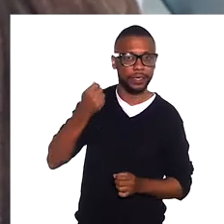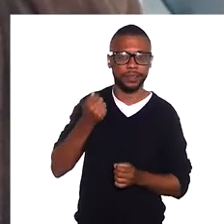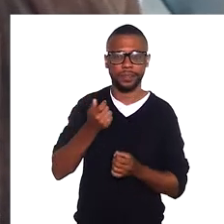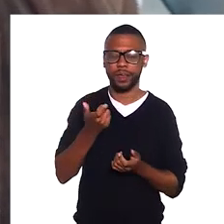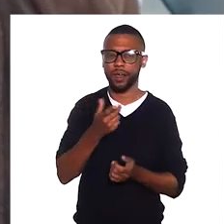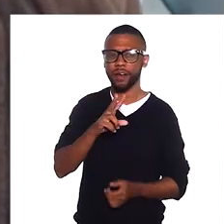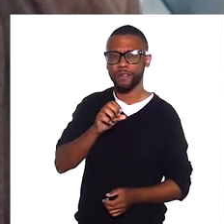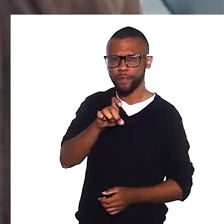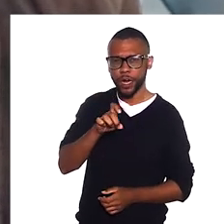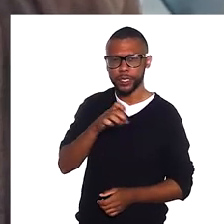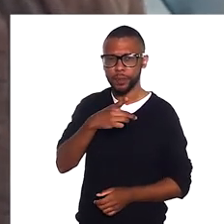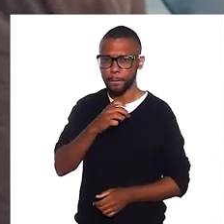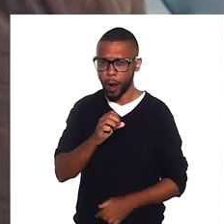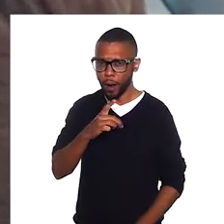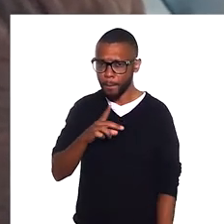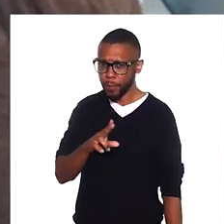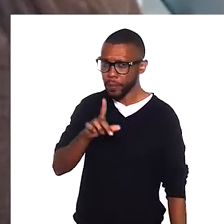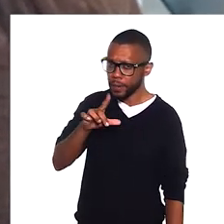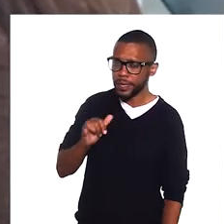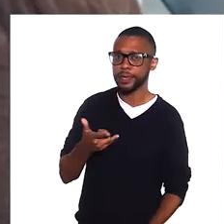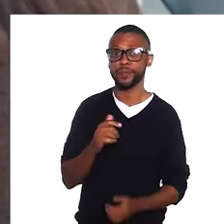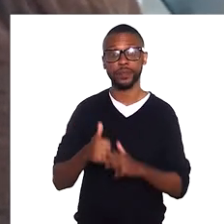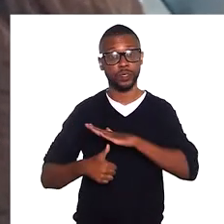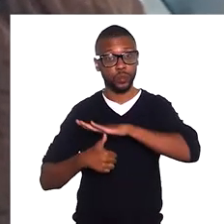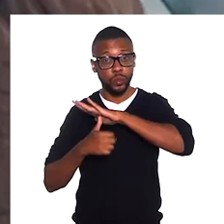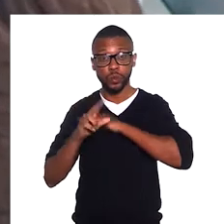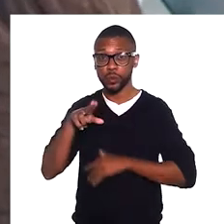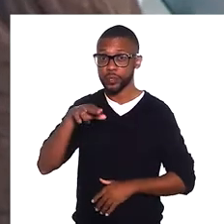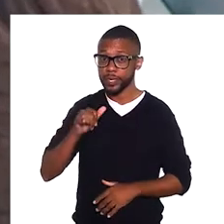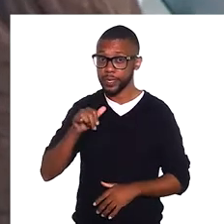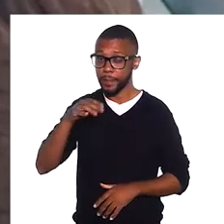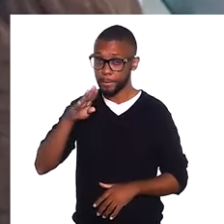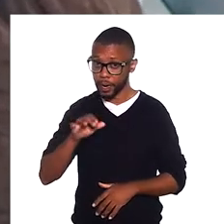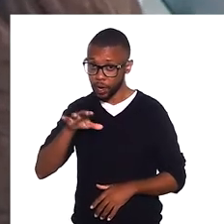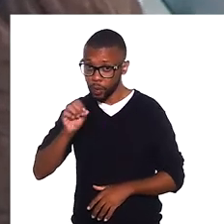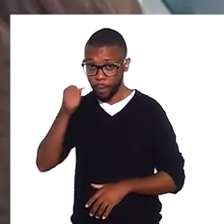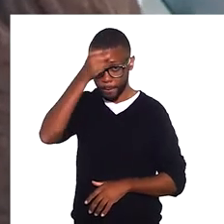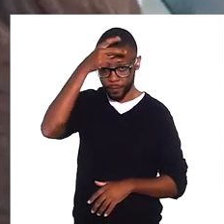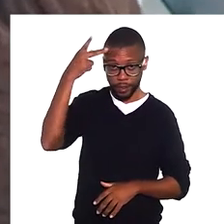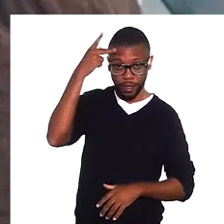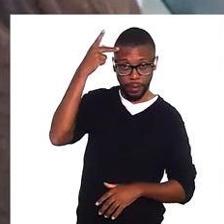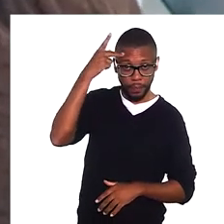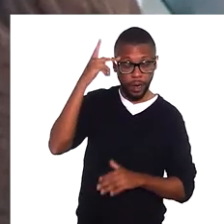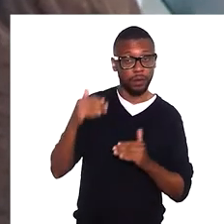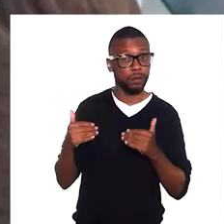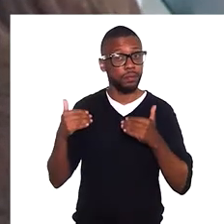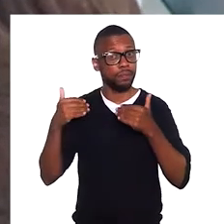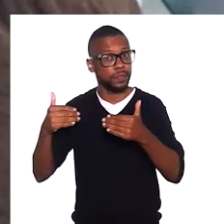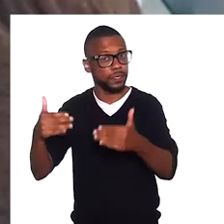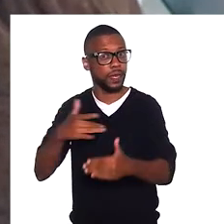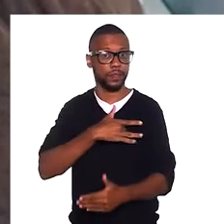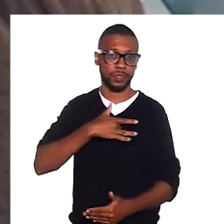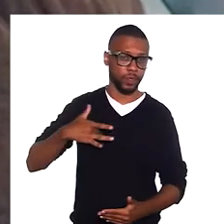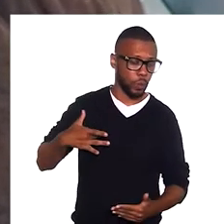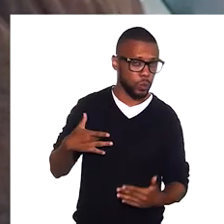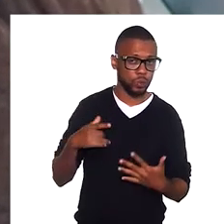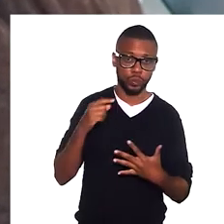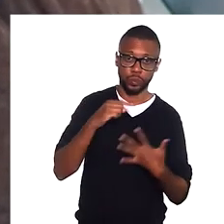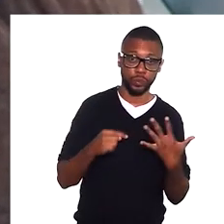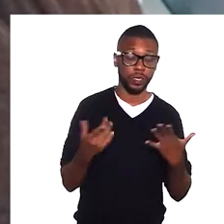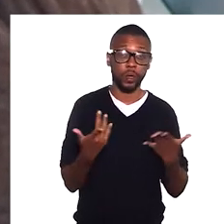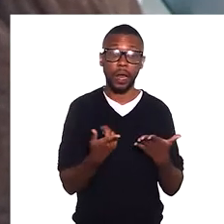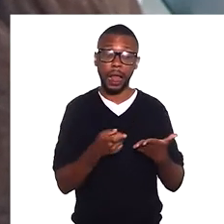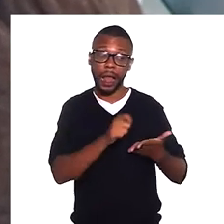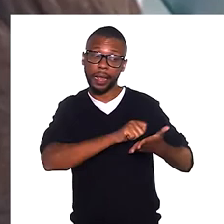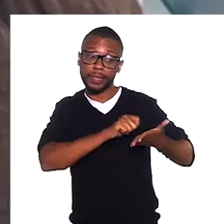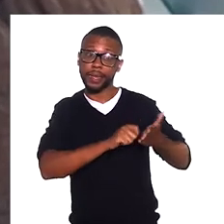Pnud, Fundos de População das Nações Unidas, Instituto Uribanco, Dataprev, Prefeitura de São Paulo e Ministério da Saúde e é